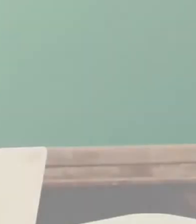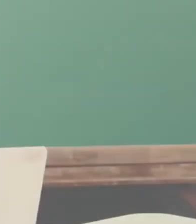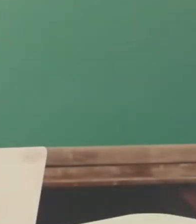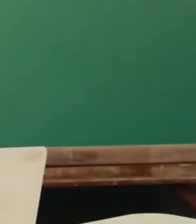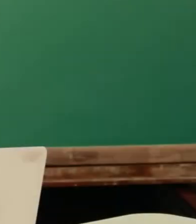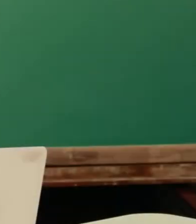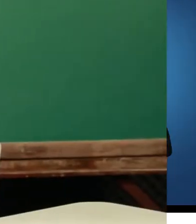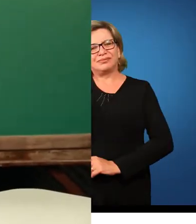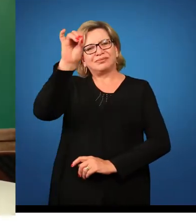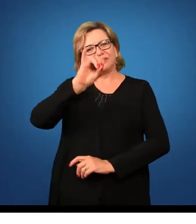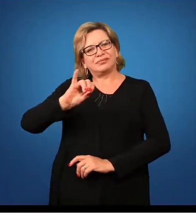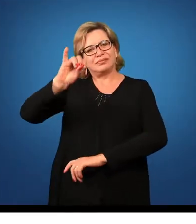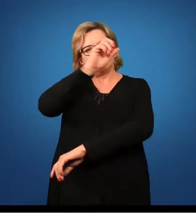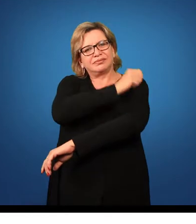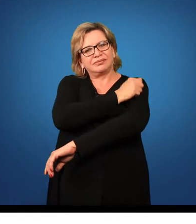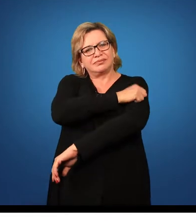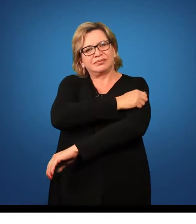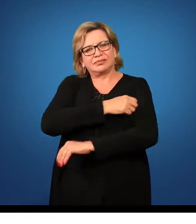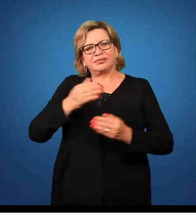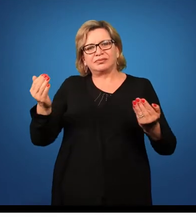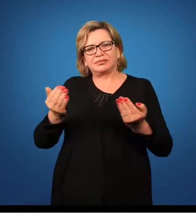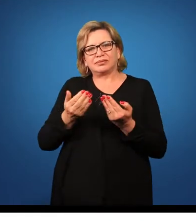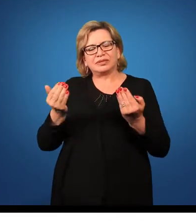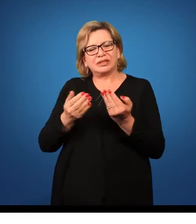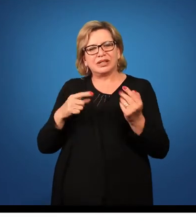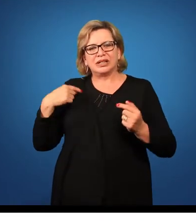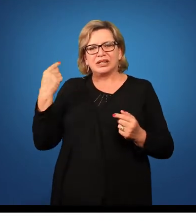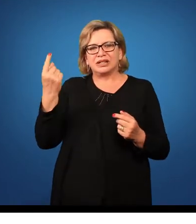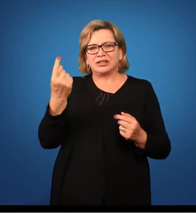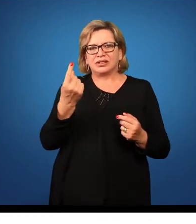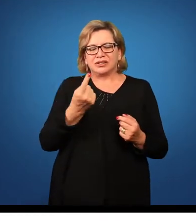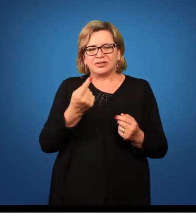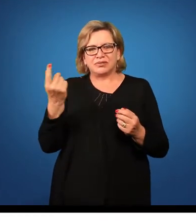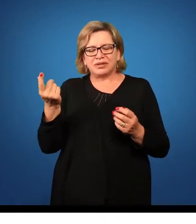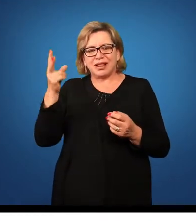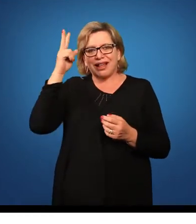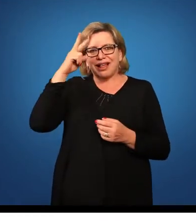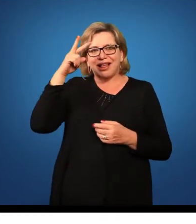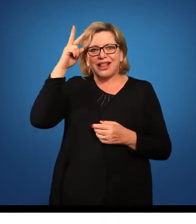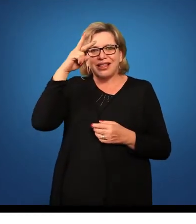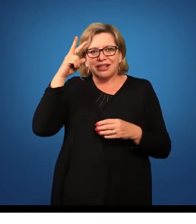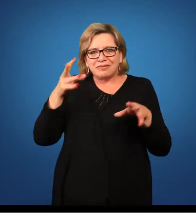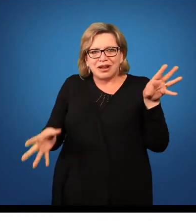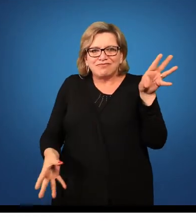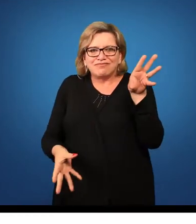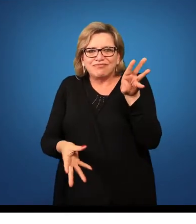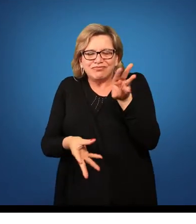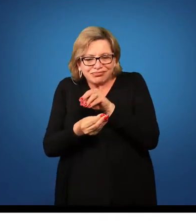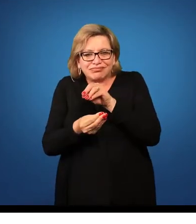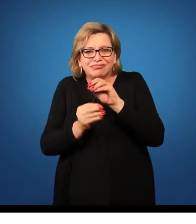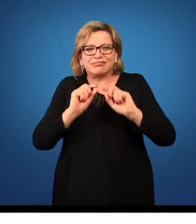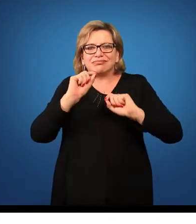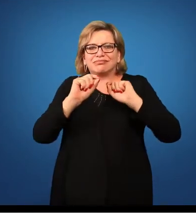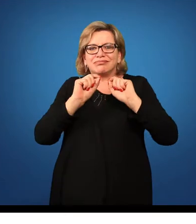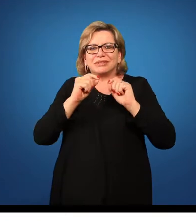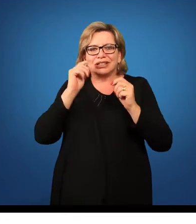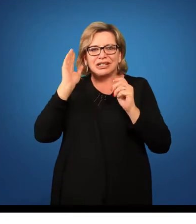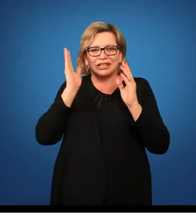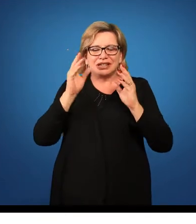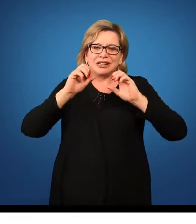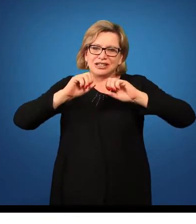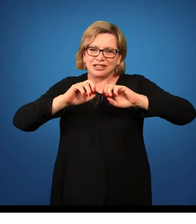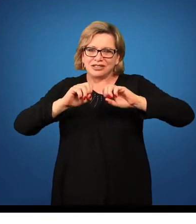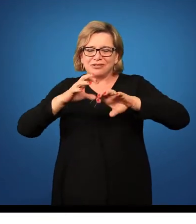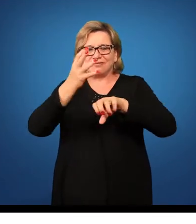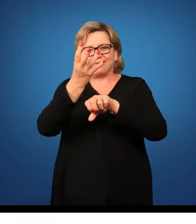Olá alunos, nesse momento a gente vai fazer uma retomada, uma breve retomada do que a gente trabalhou